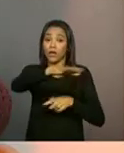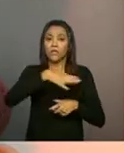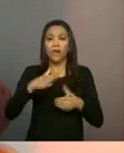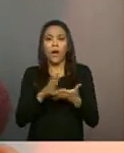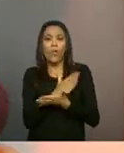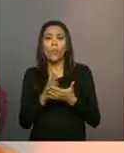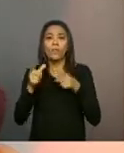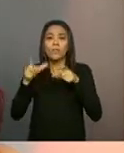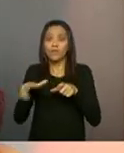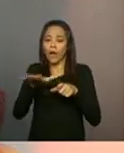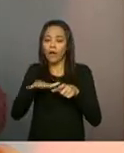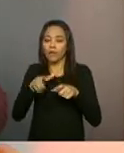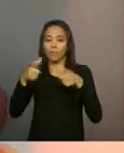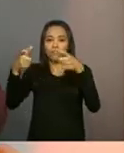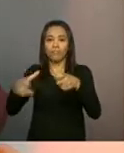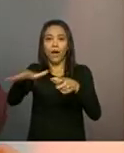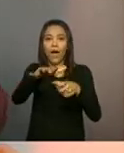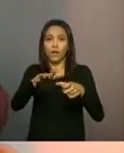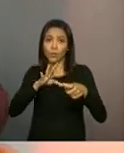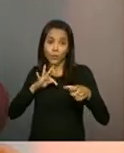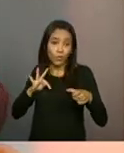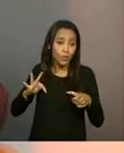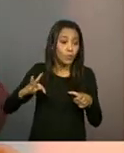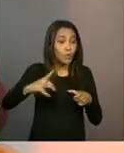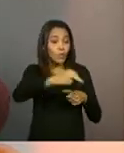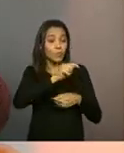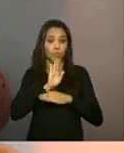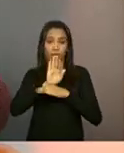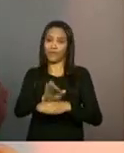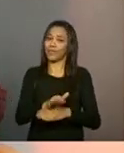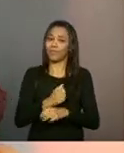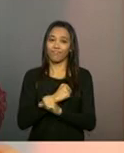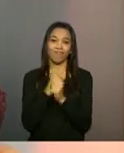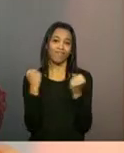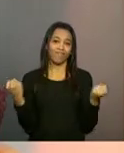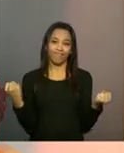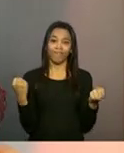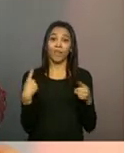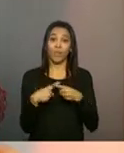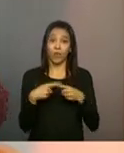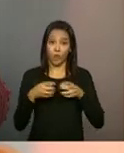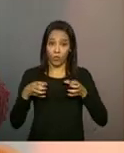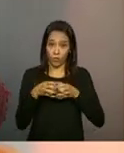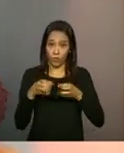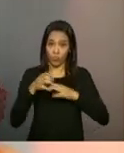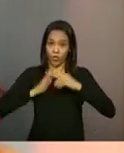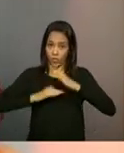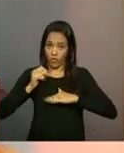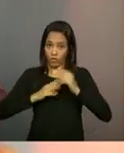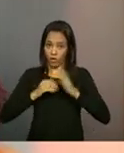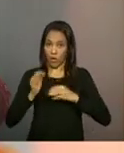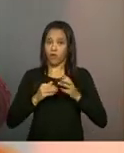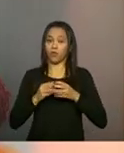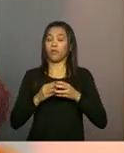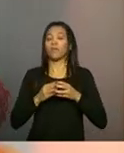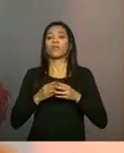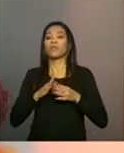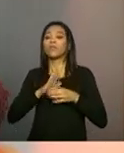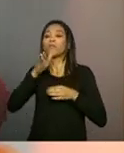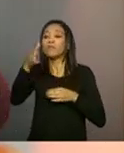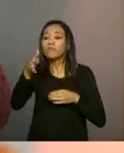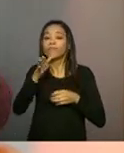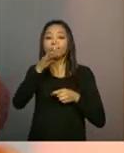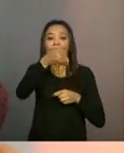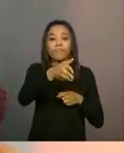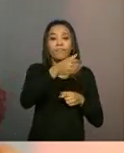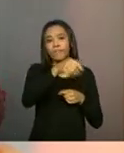territórios. Não dá, às vezes, para atender a todos. Porque a gente diz que a equipe volante, ela está ofertando um serviço que é continuado. Não adianta